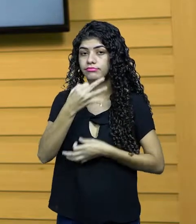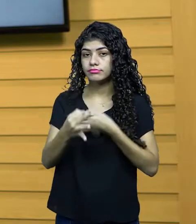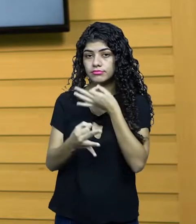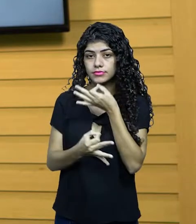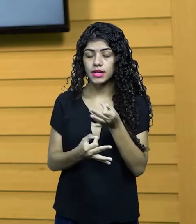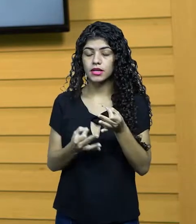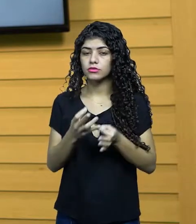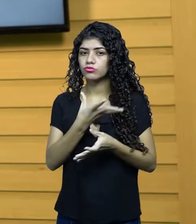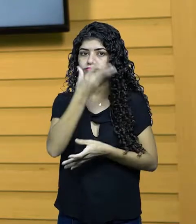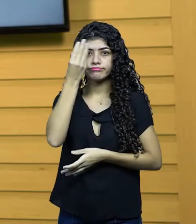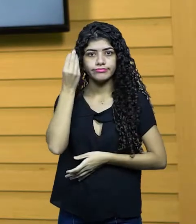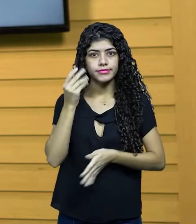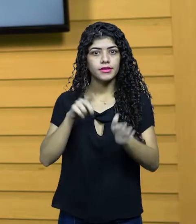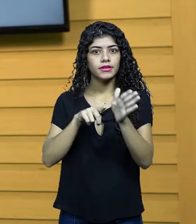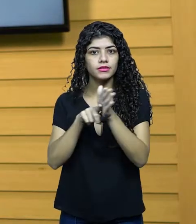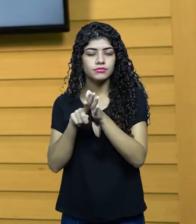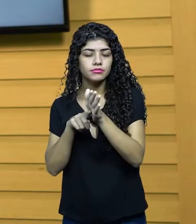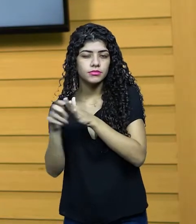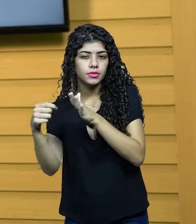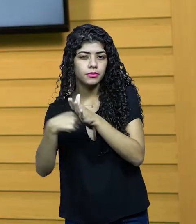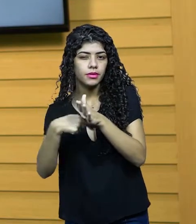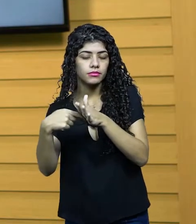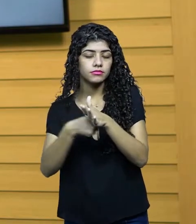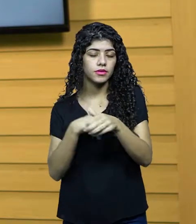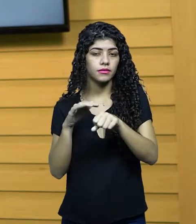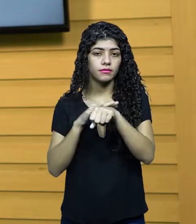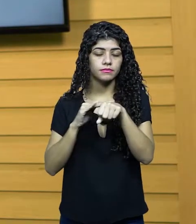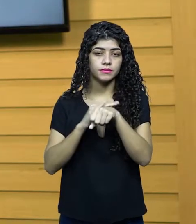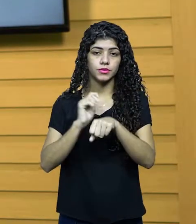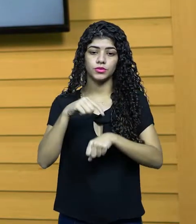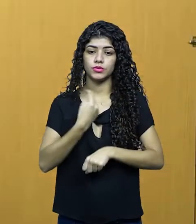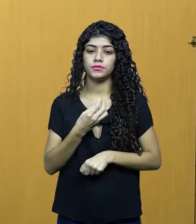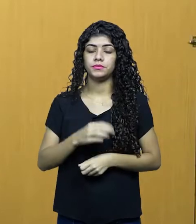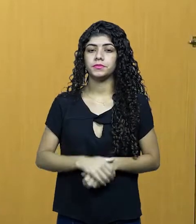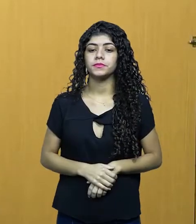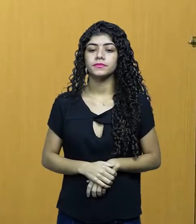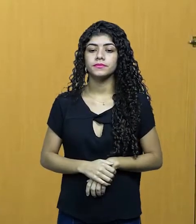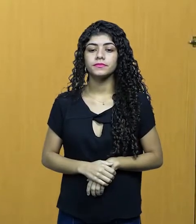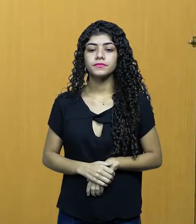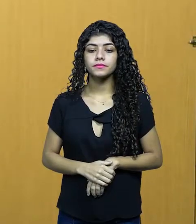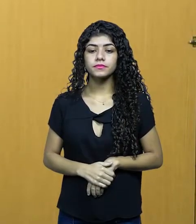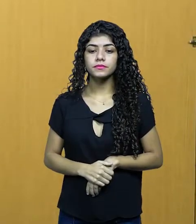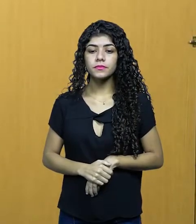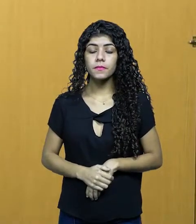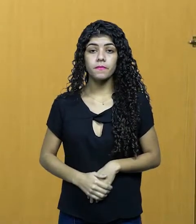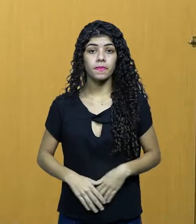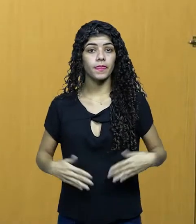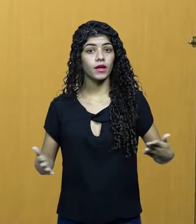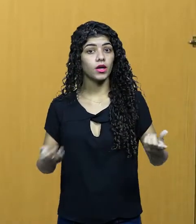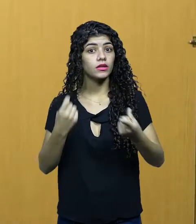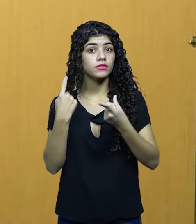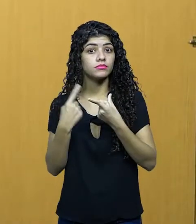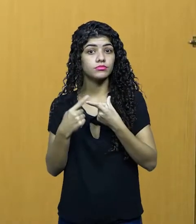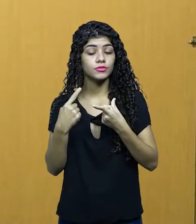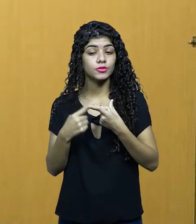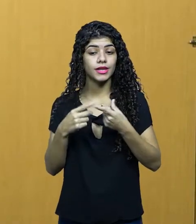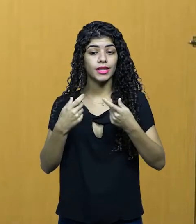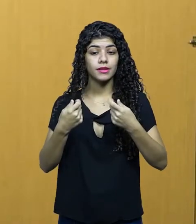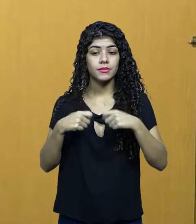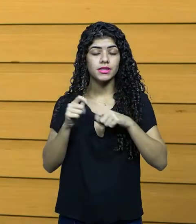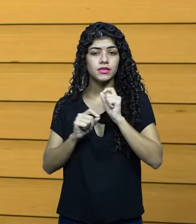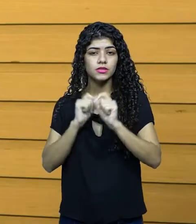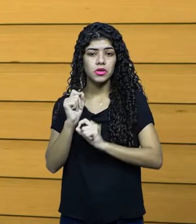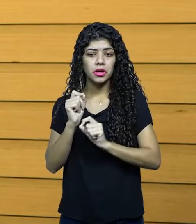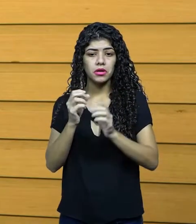deixe de entrar em contato conosco através do fórum ou ainda por e-mail. Por que preciso